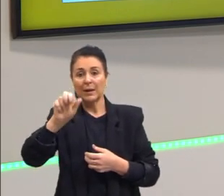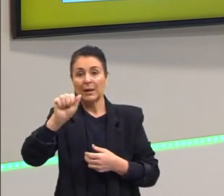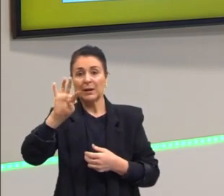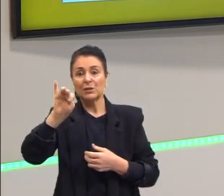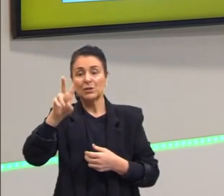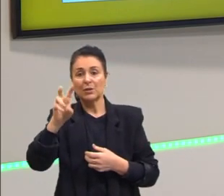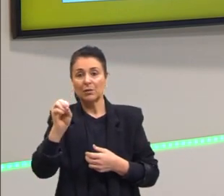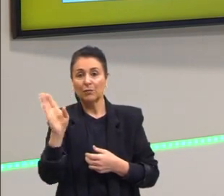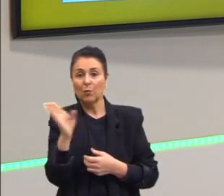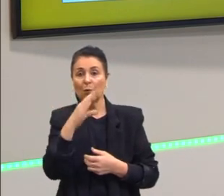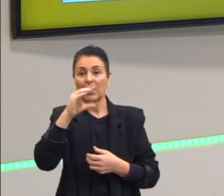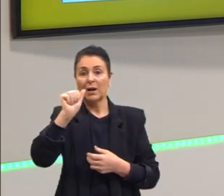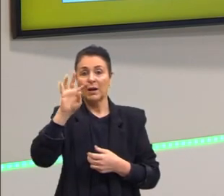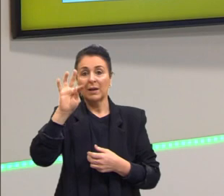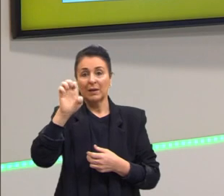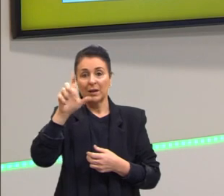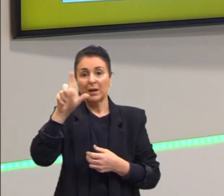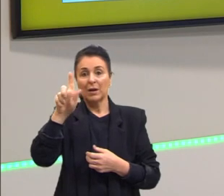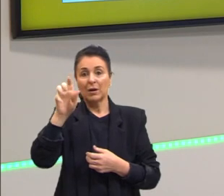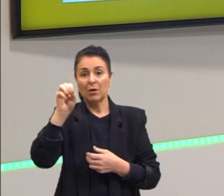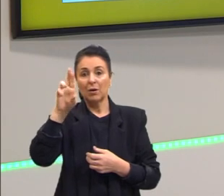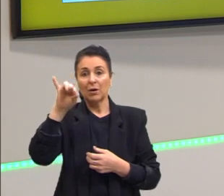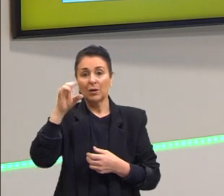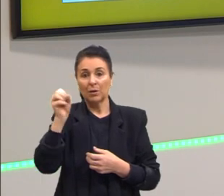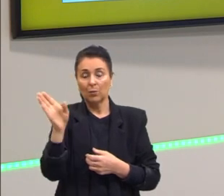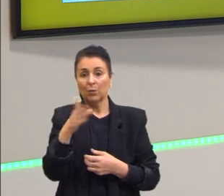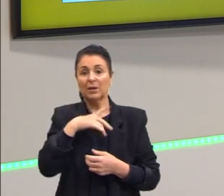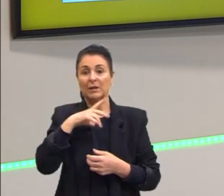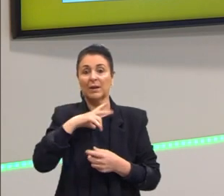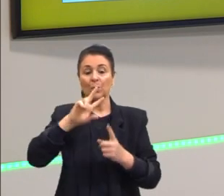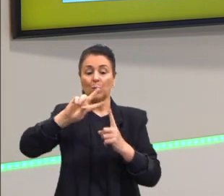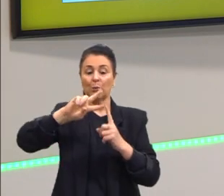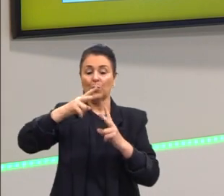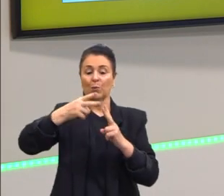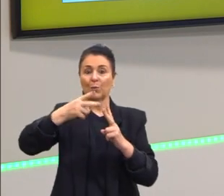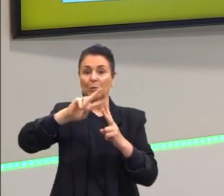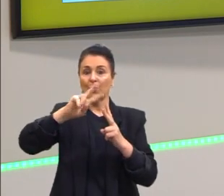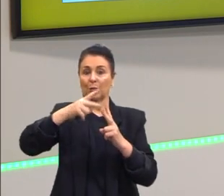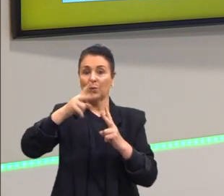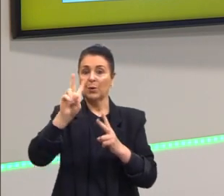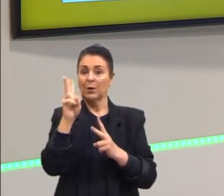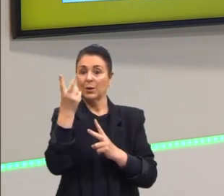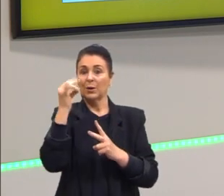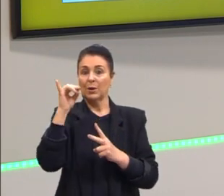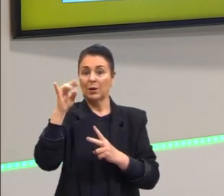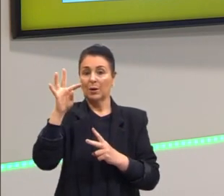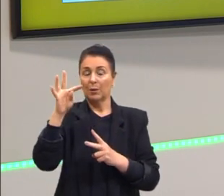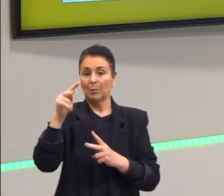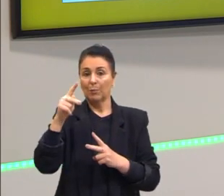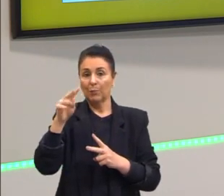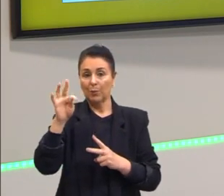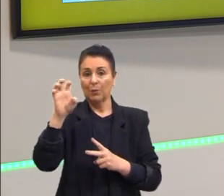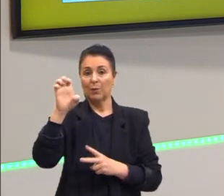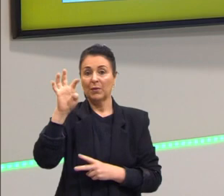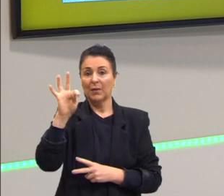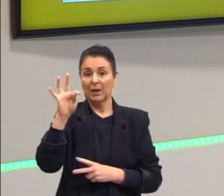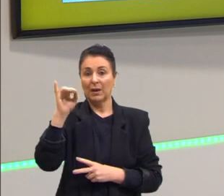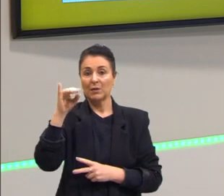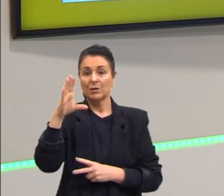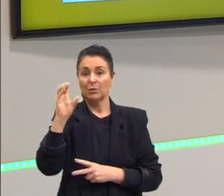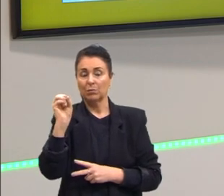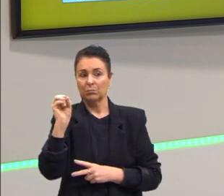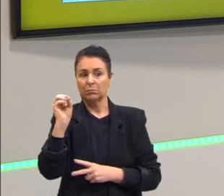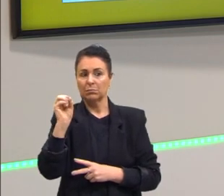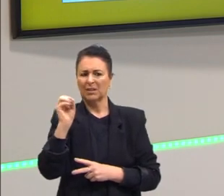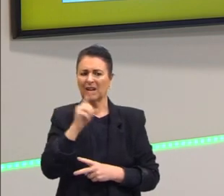hipotético. O que é o imperativo hipotético? O imperativo hipotético é, por exemplo, ele está sempre condicionado a